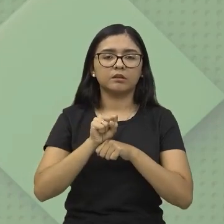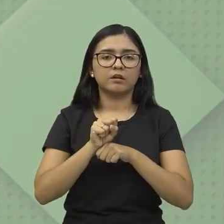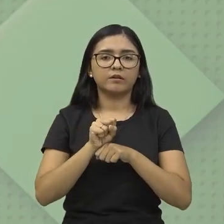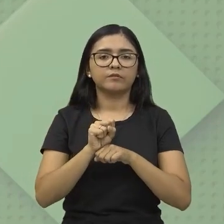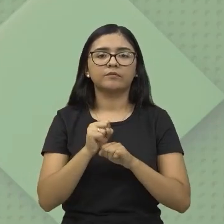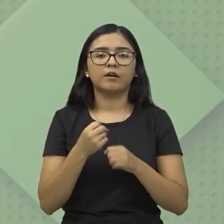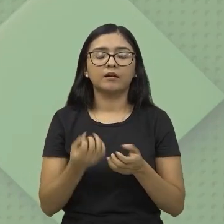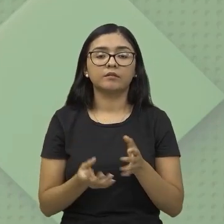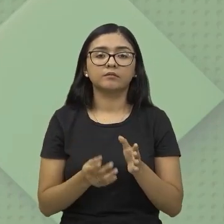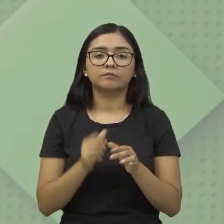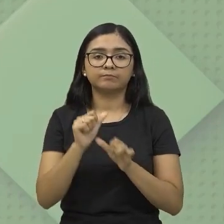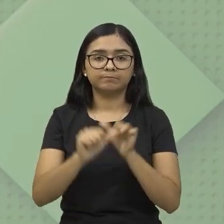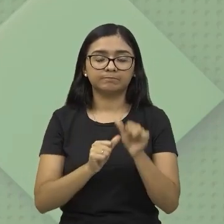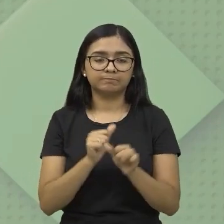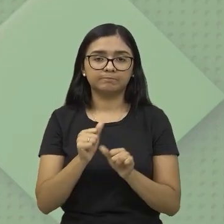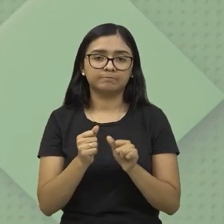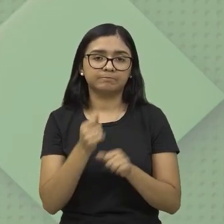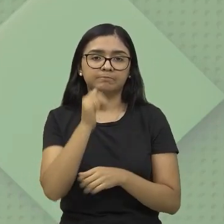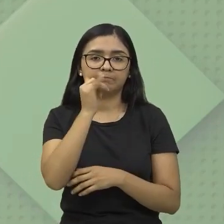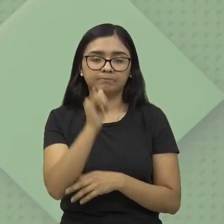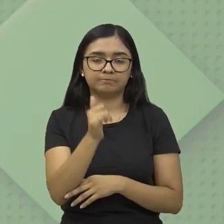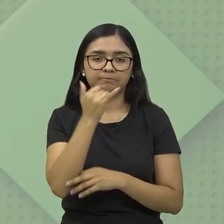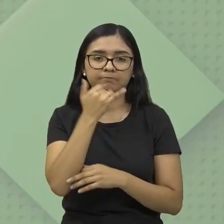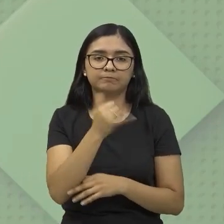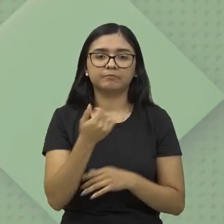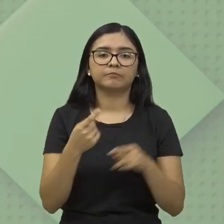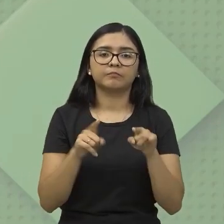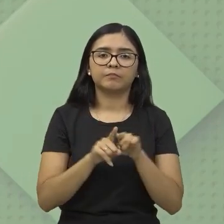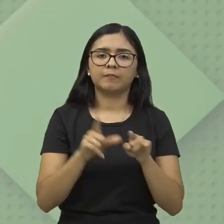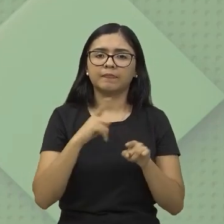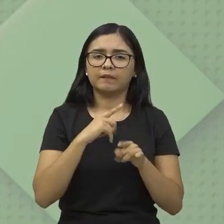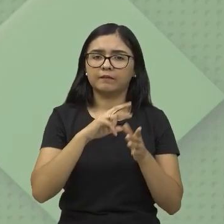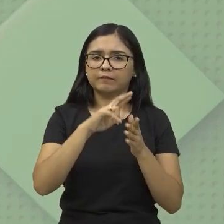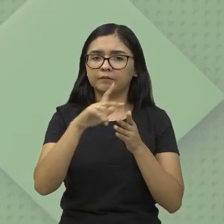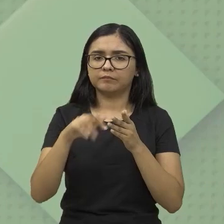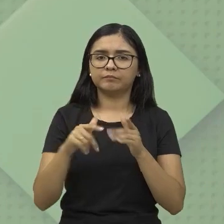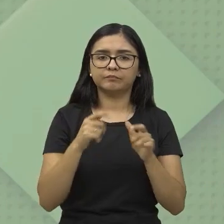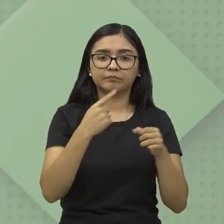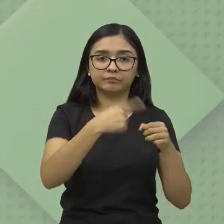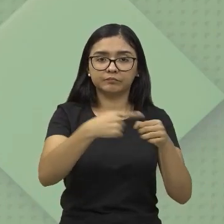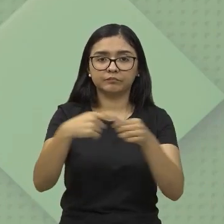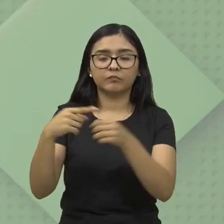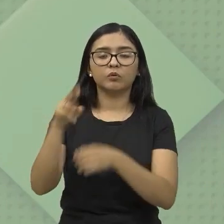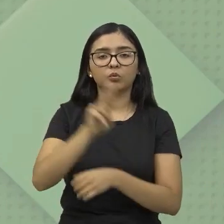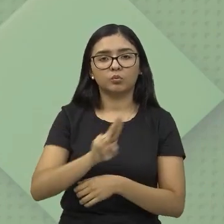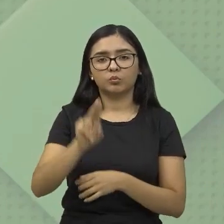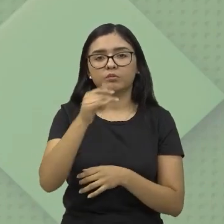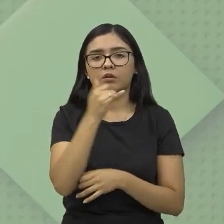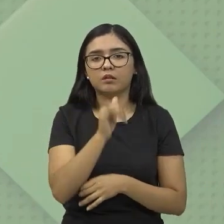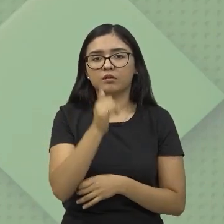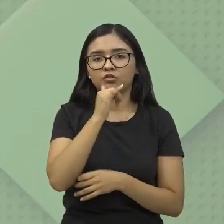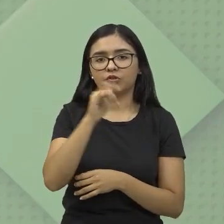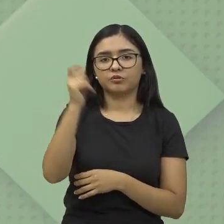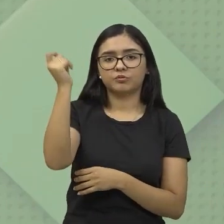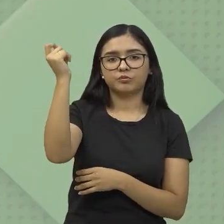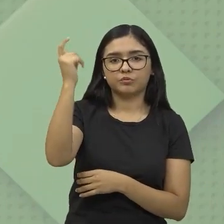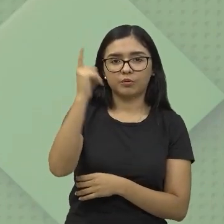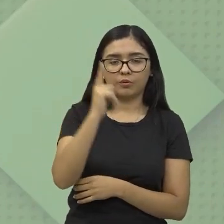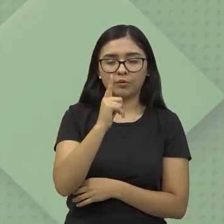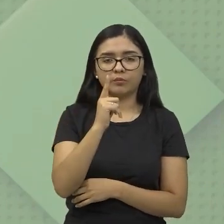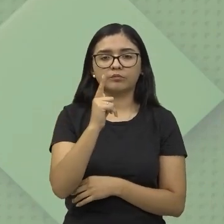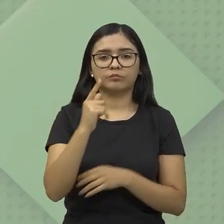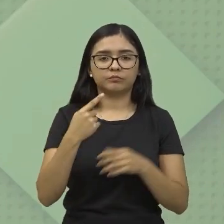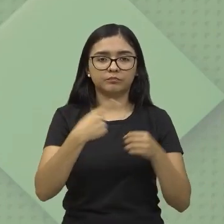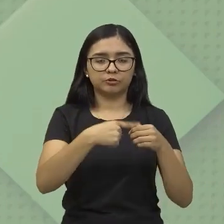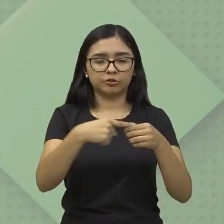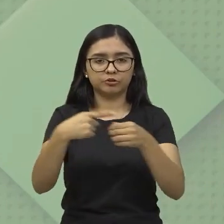né, dessa luminosidade. Já existem muitos municípios que usam a energia solar, né, muitos municípios que